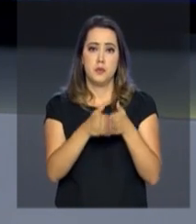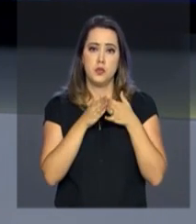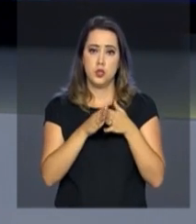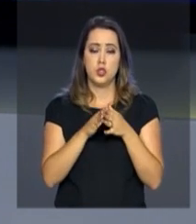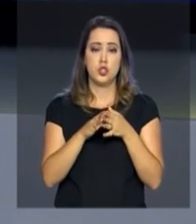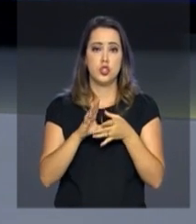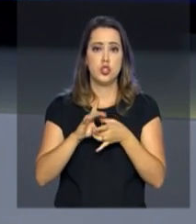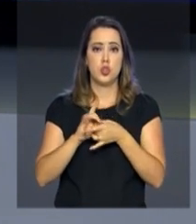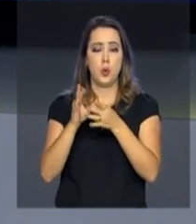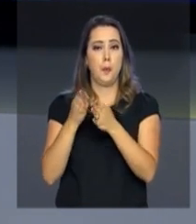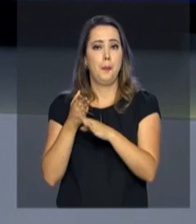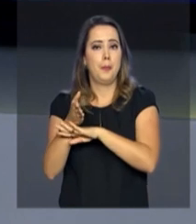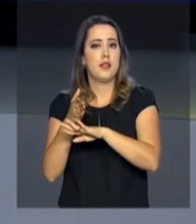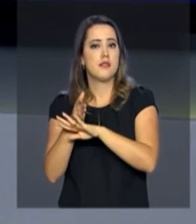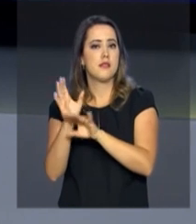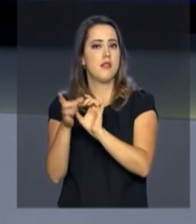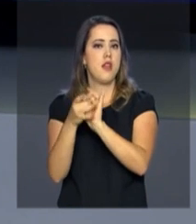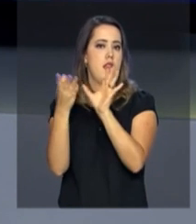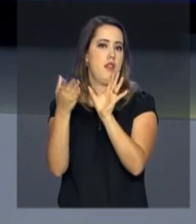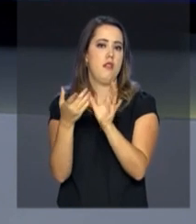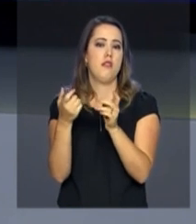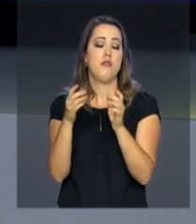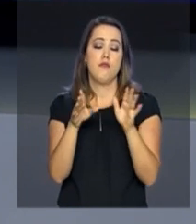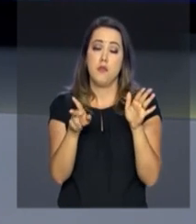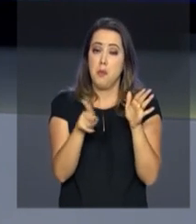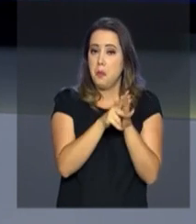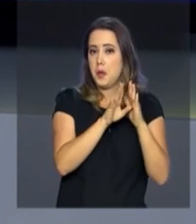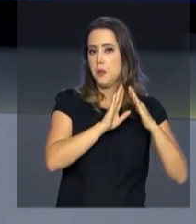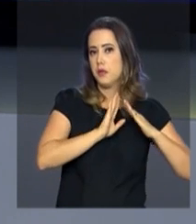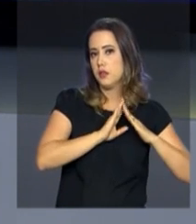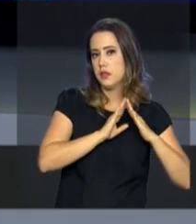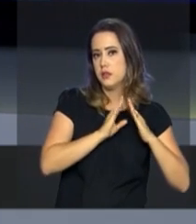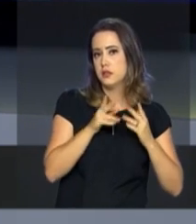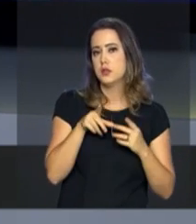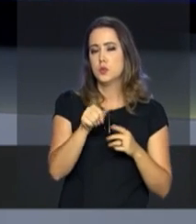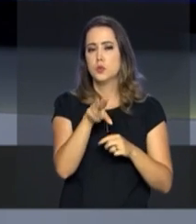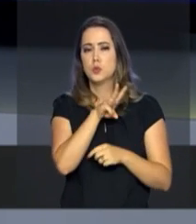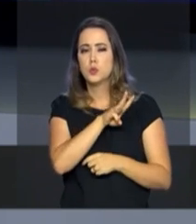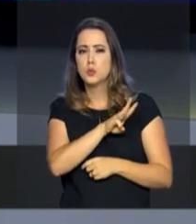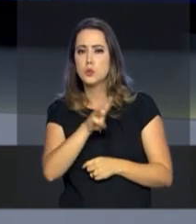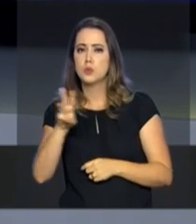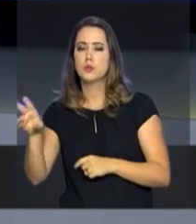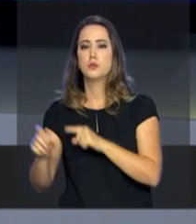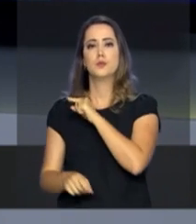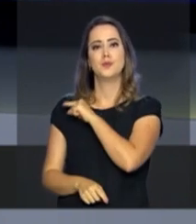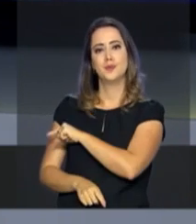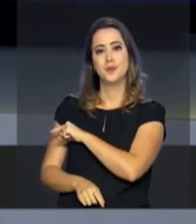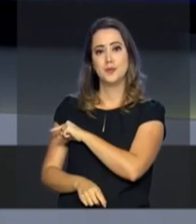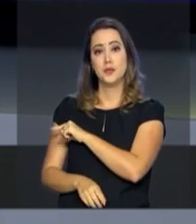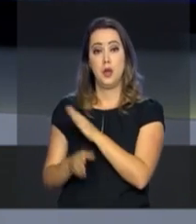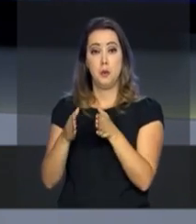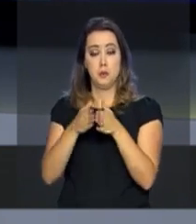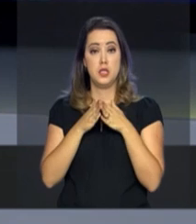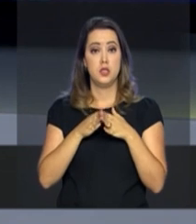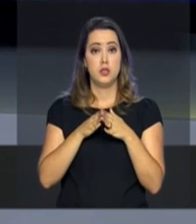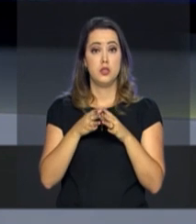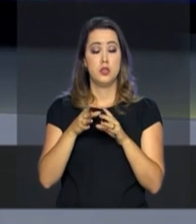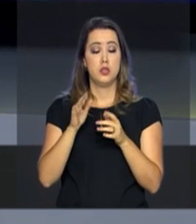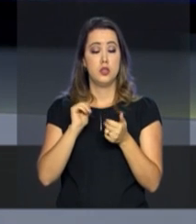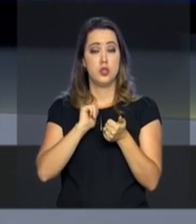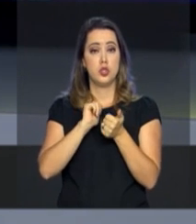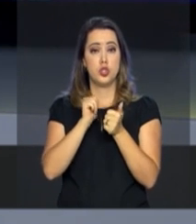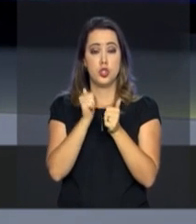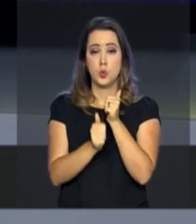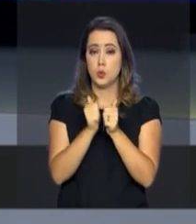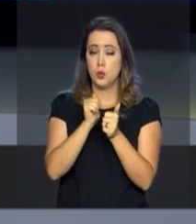solicitar o passe livre sem sair de casa. O processo pode ser feito todo pela internet. O portal para a requisição do benefício aparece